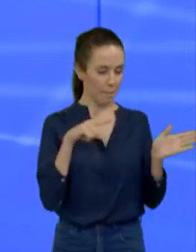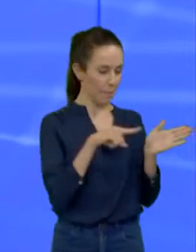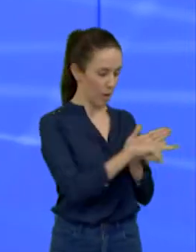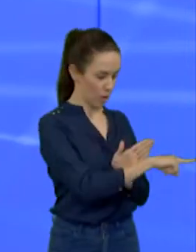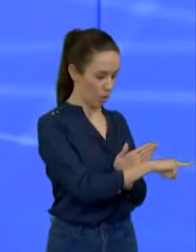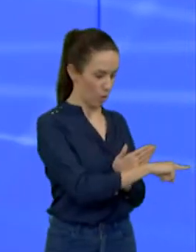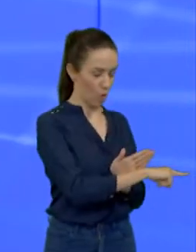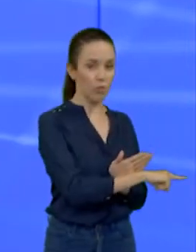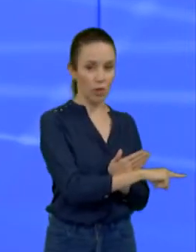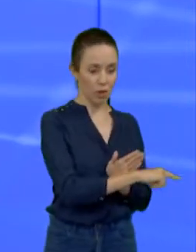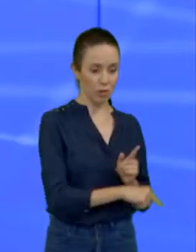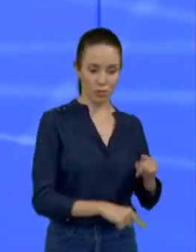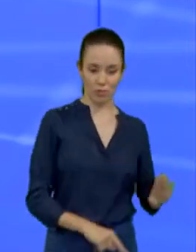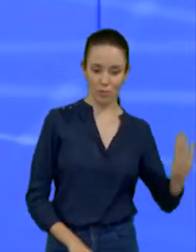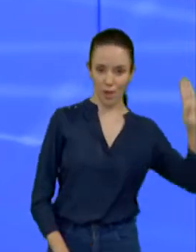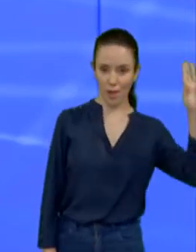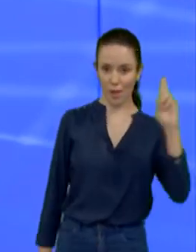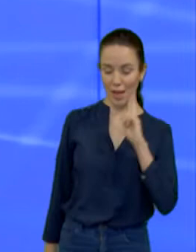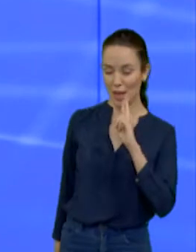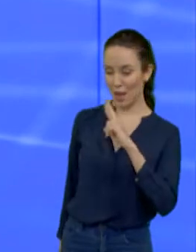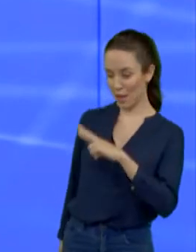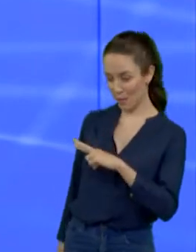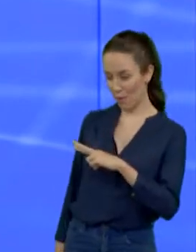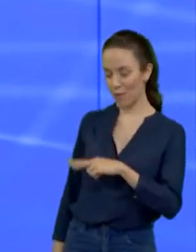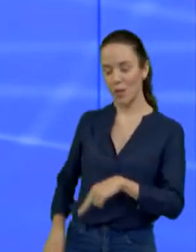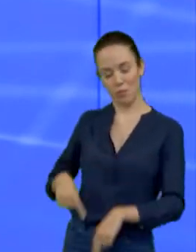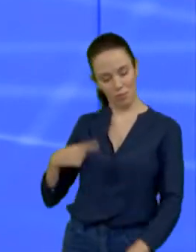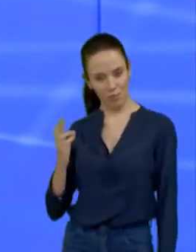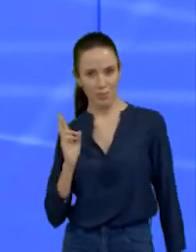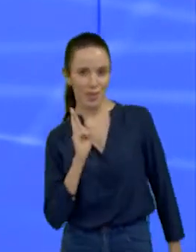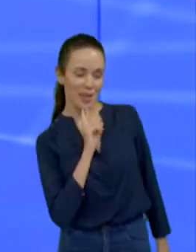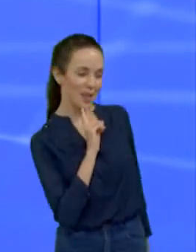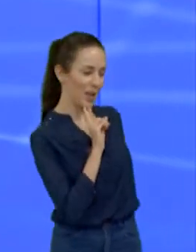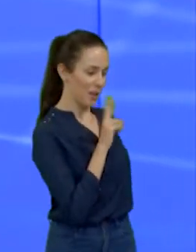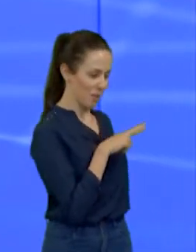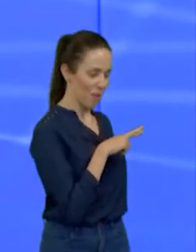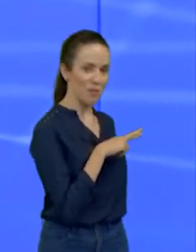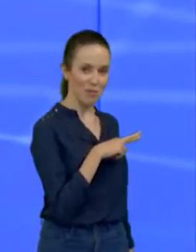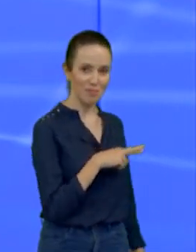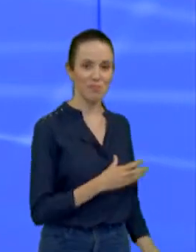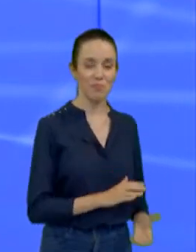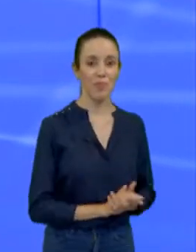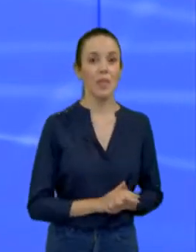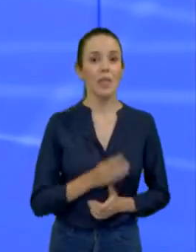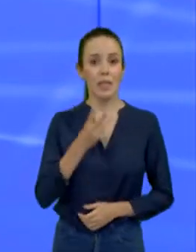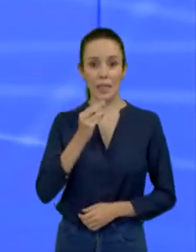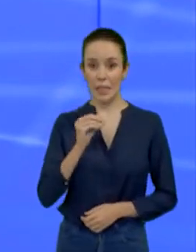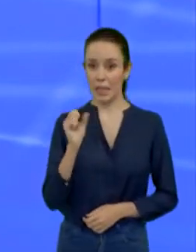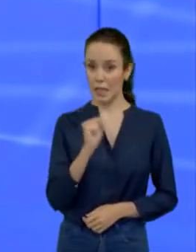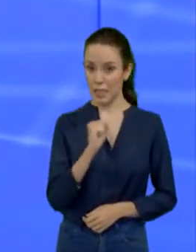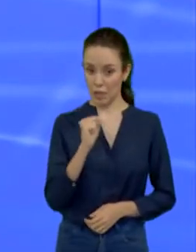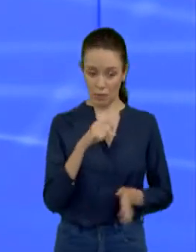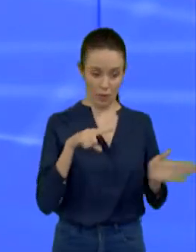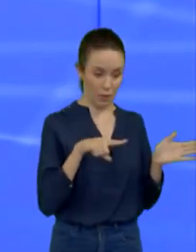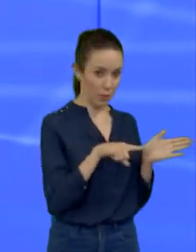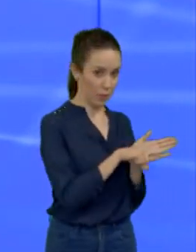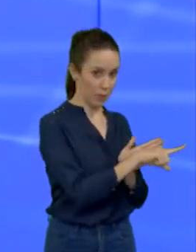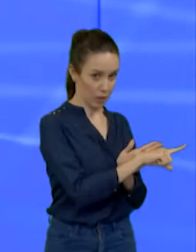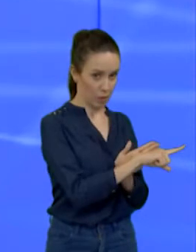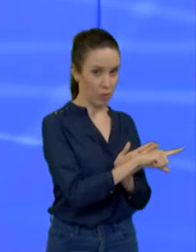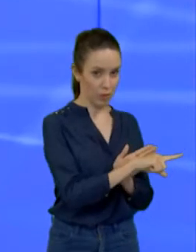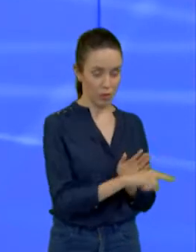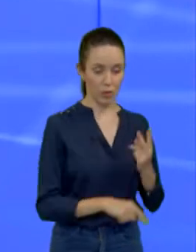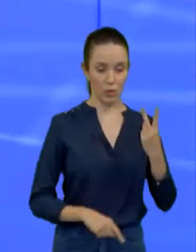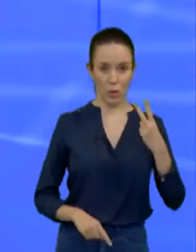direito à réplica e à tréplica. Os tempos, eu me lembro aqui, são 30 segundos para as perguntas, 2